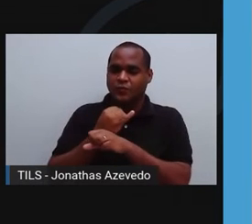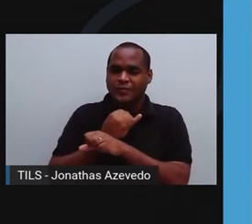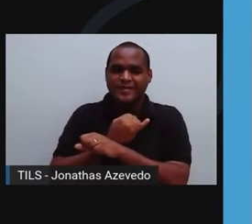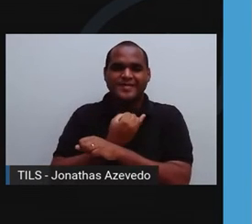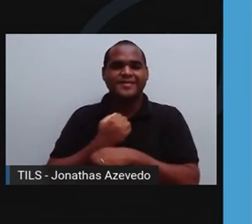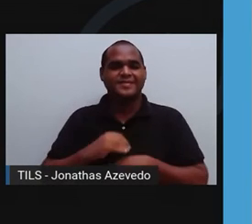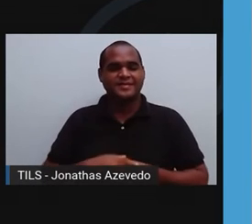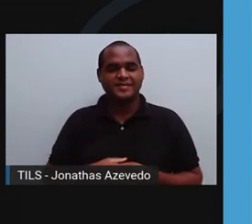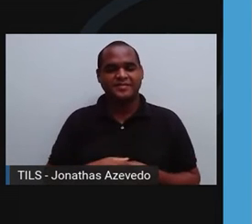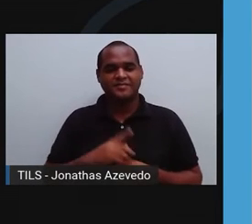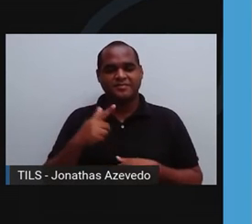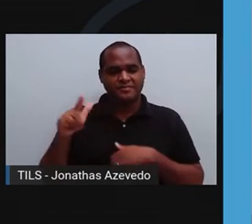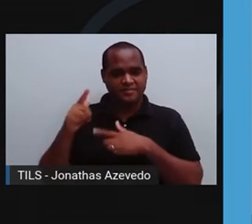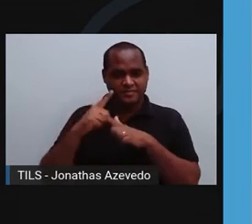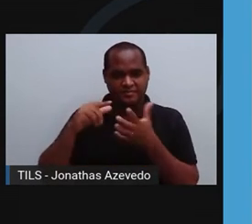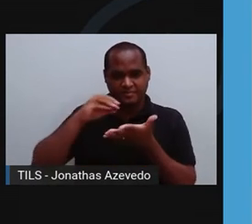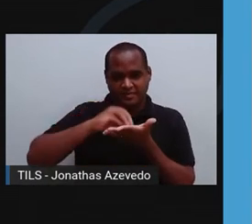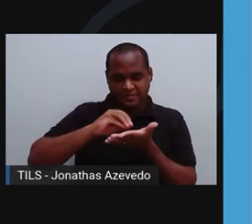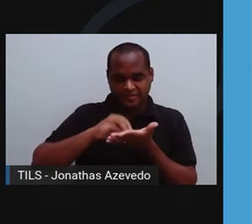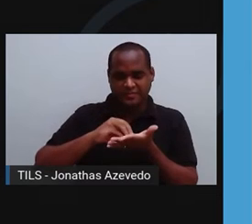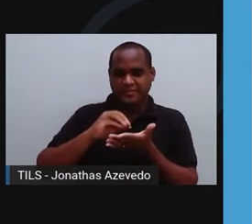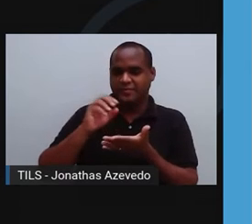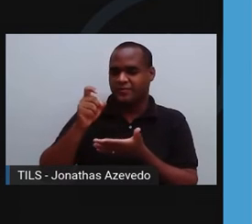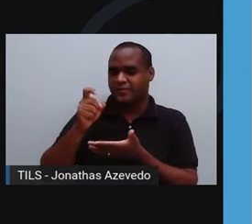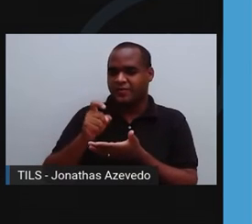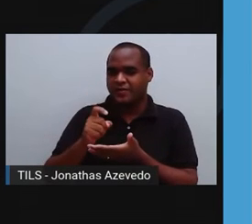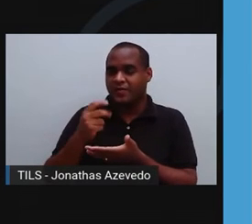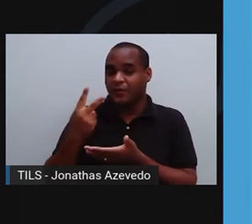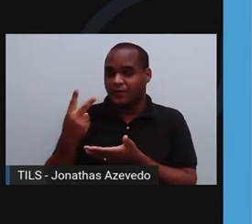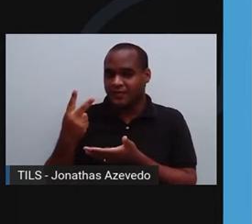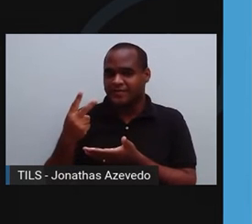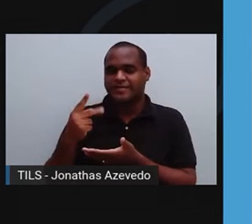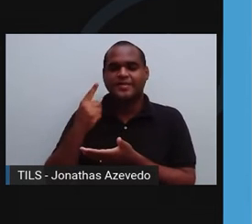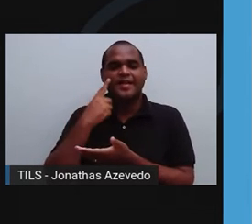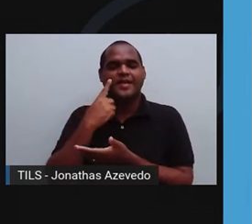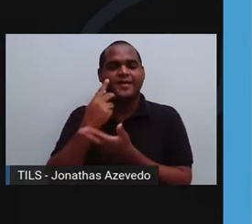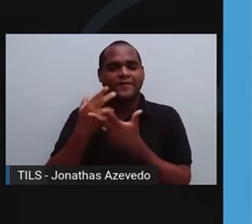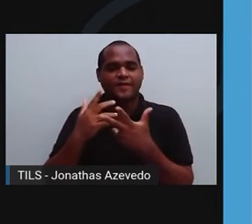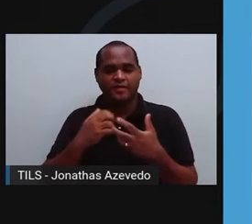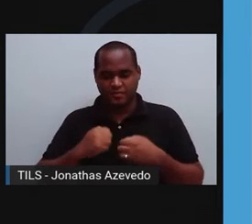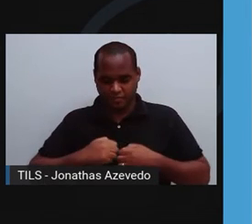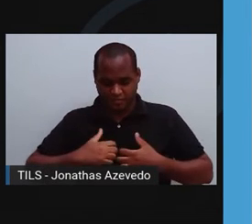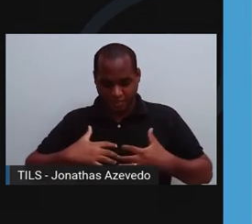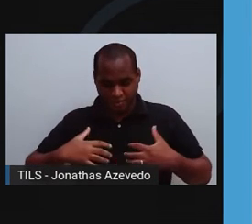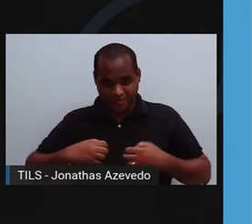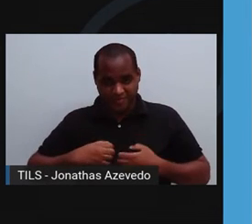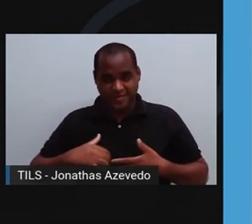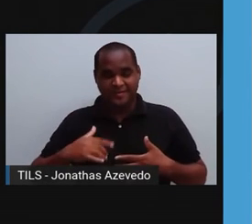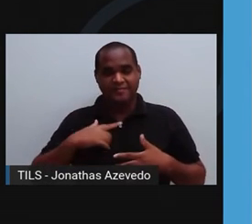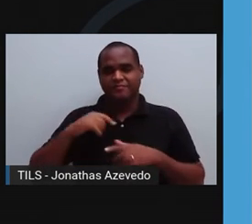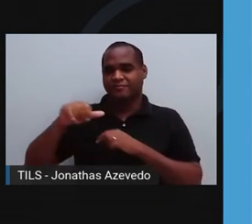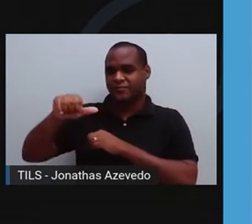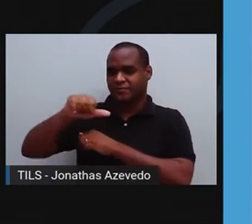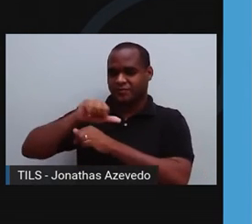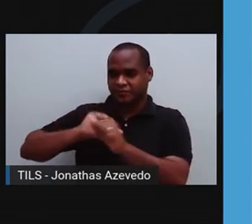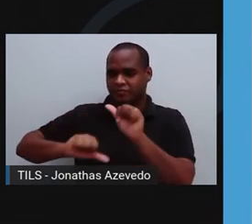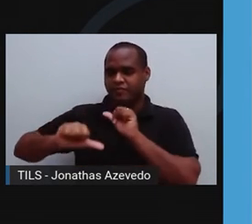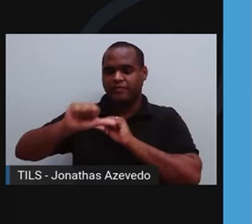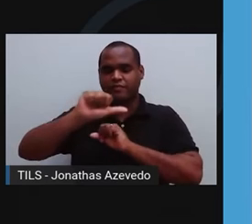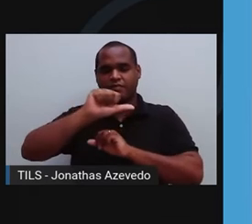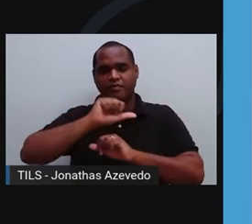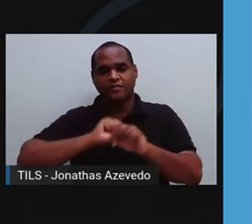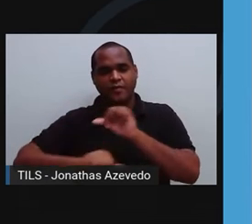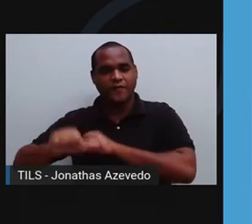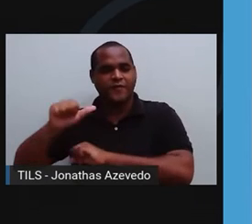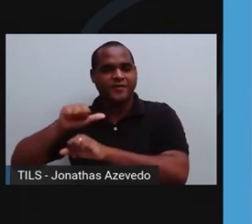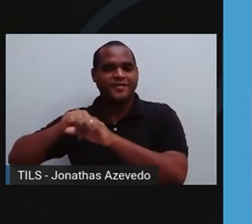E assim que falta oxigênio, olha, vai lá no pulmão, reabsorve de oxigênio e leva novamente para